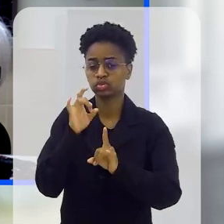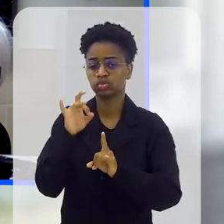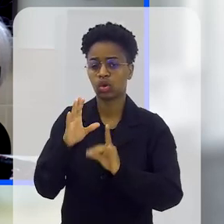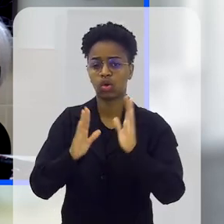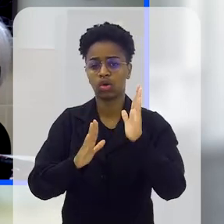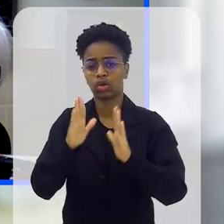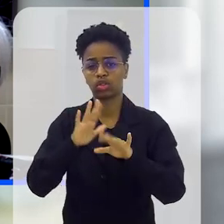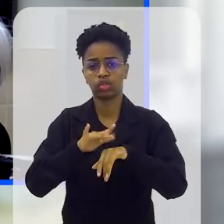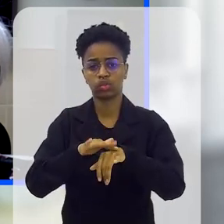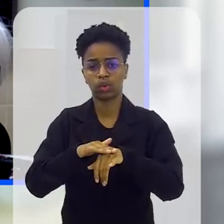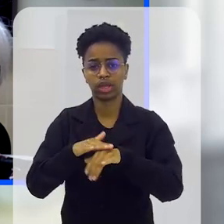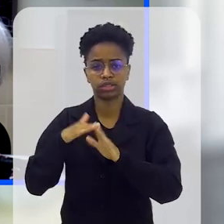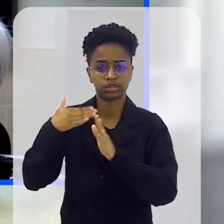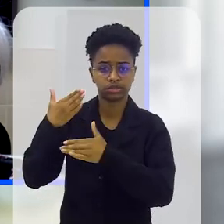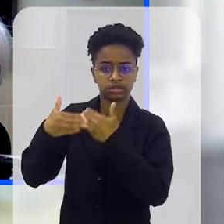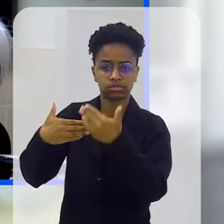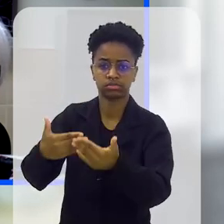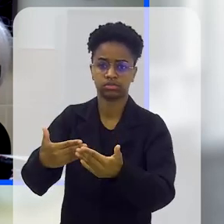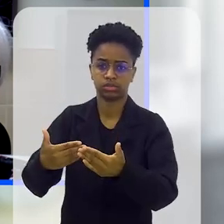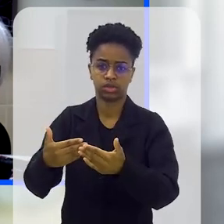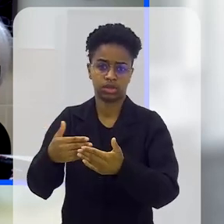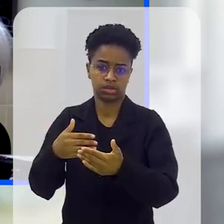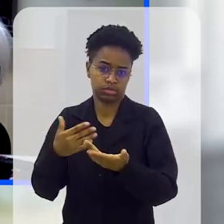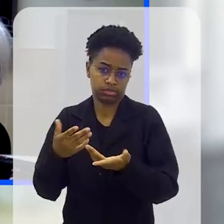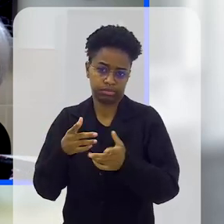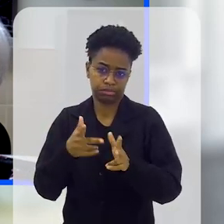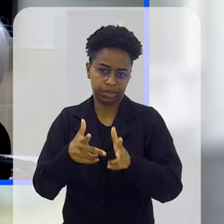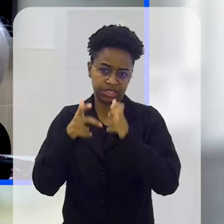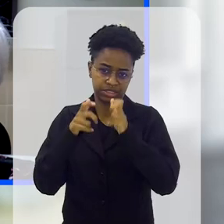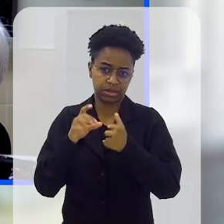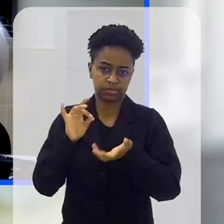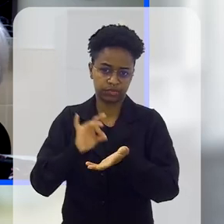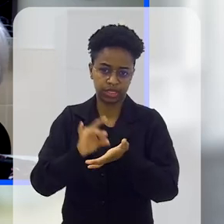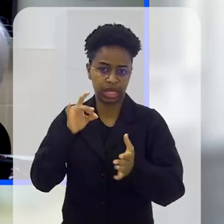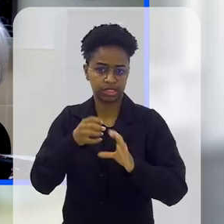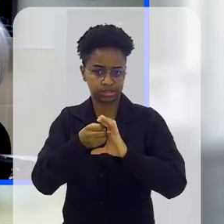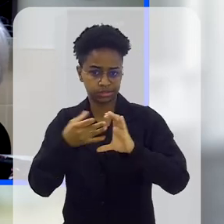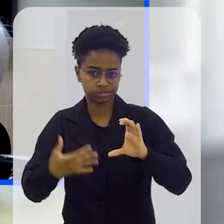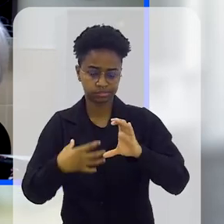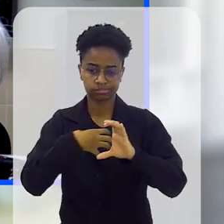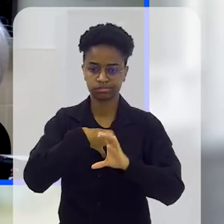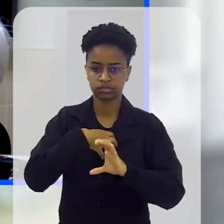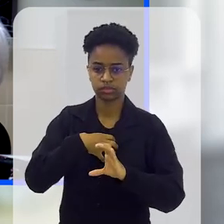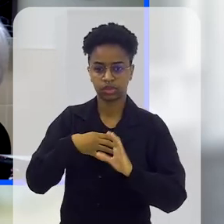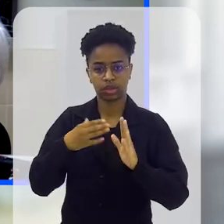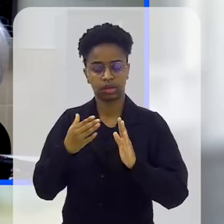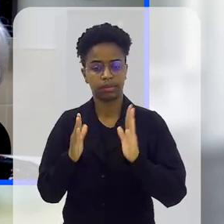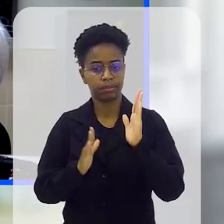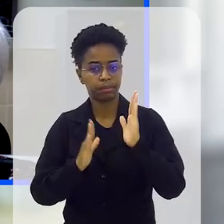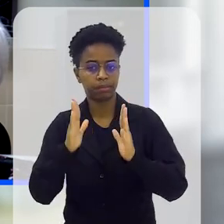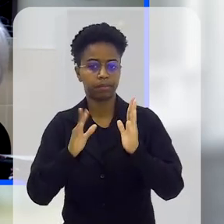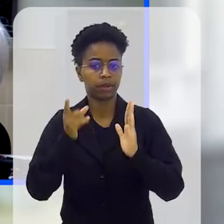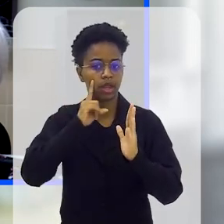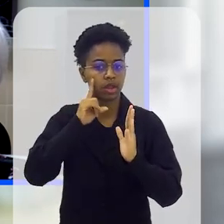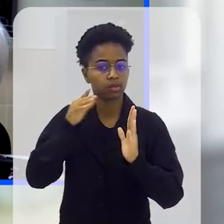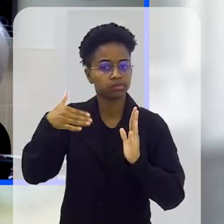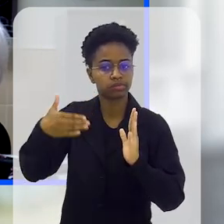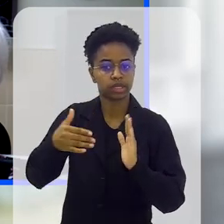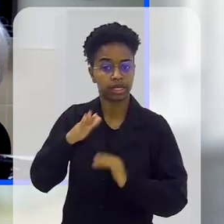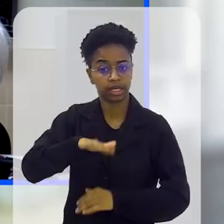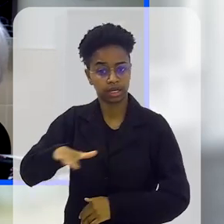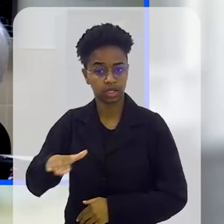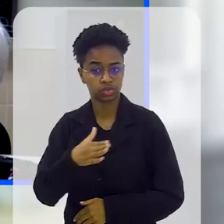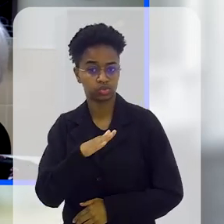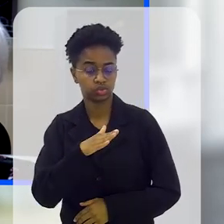diagnóstico ele é dado já quando a doença já está num período, talvez, mais avançado, onde os efeitos já estão sendo percebidos na rotina daquela criança, daquele jovem? Ou